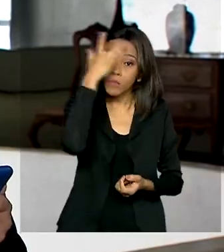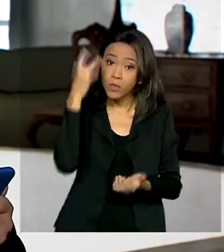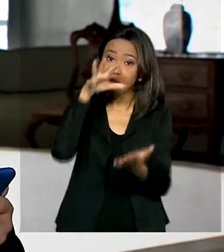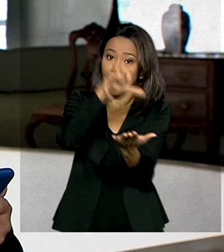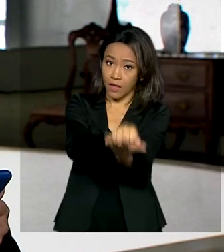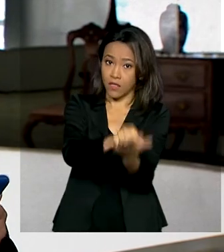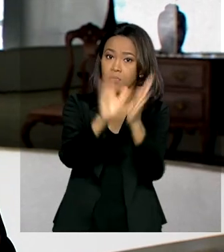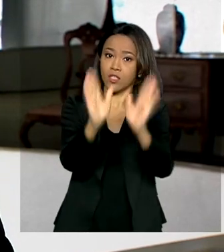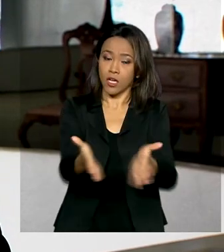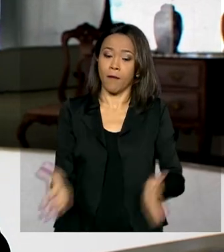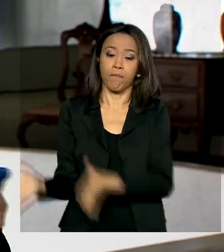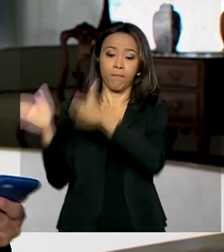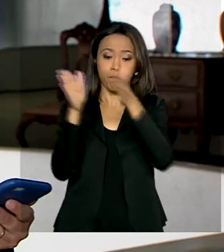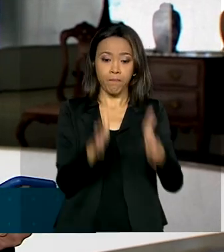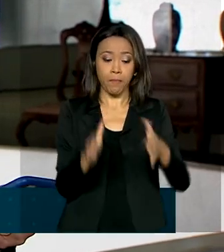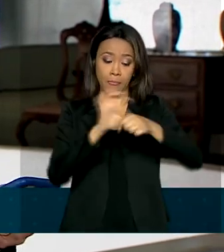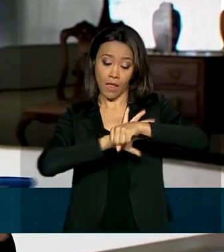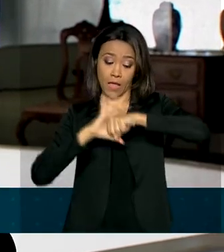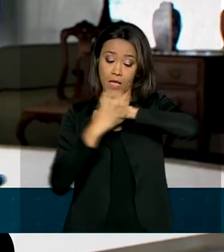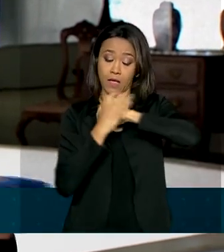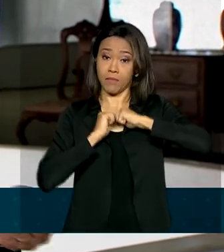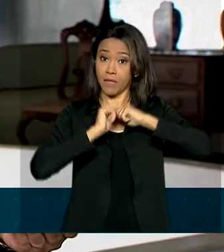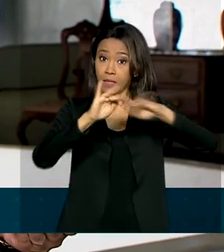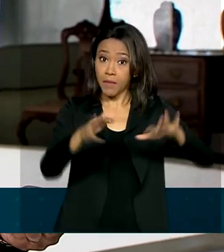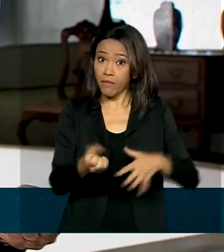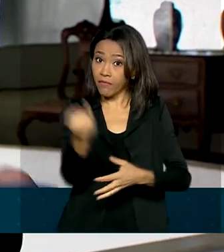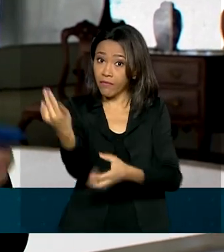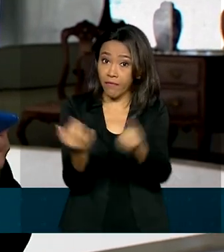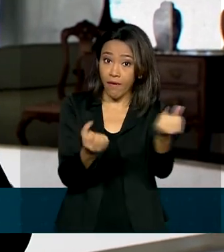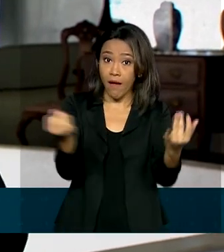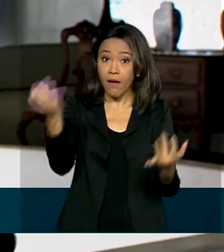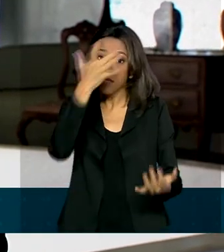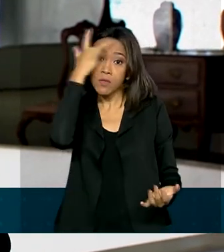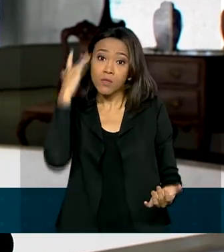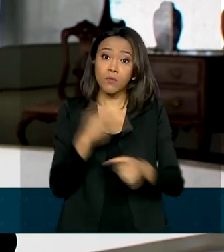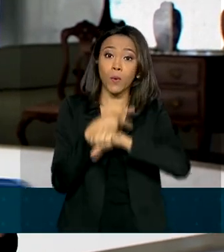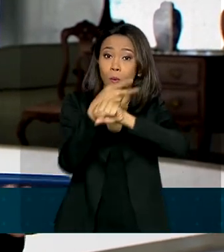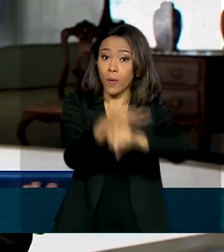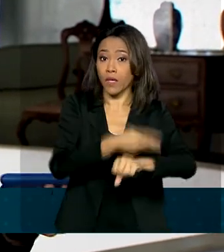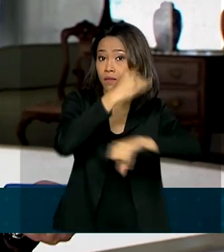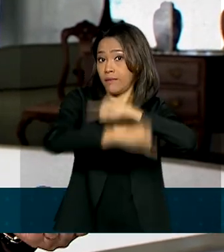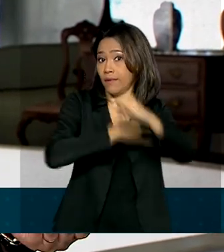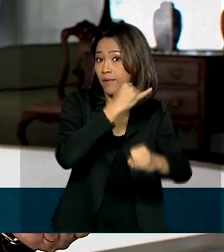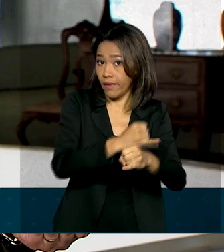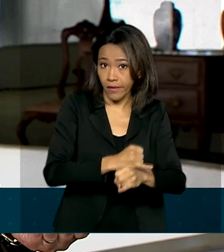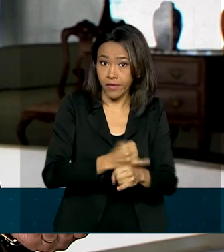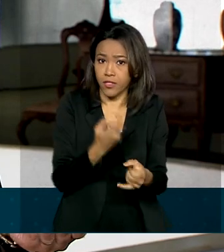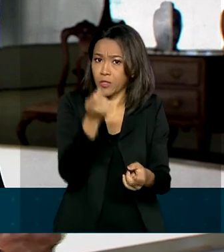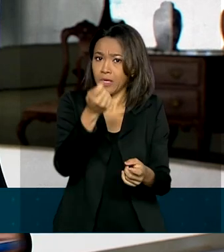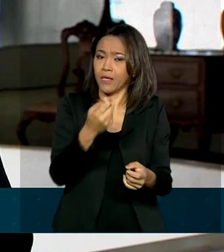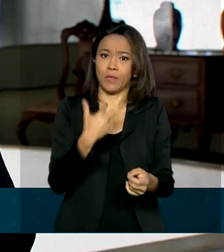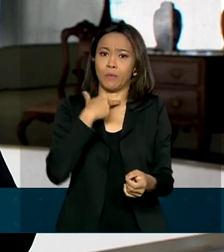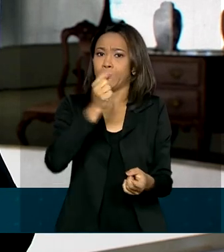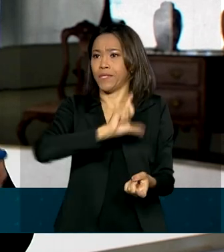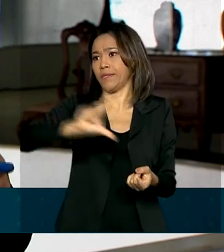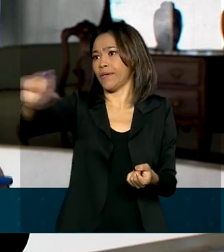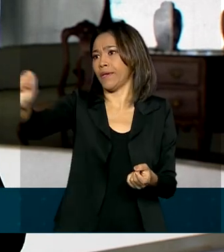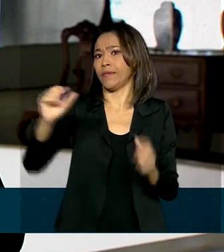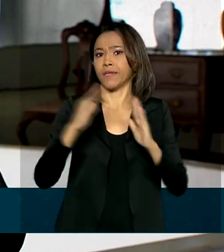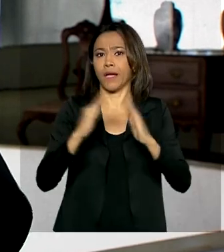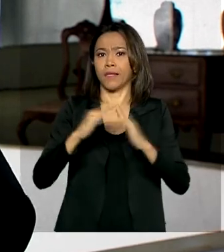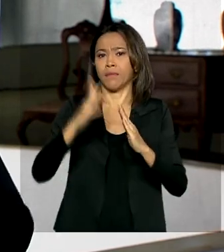A pandemia do novo coronavírus fez com que muita gente passasse a procurar os serviços online. Sem poder sair de casa para evitar